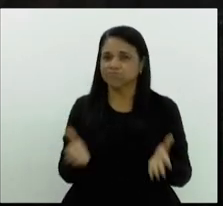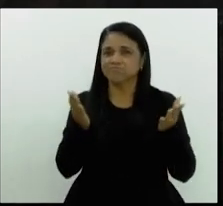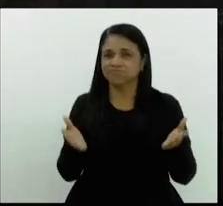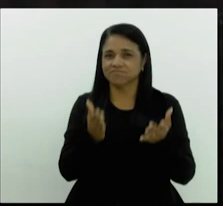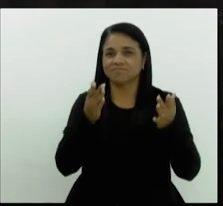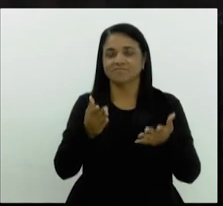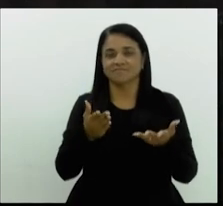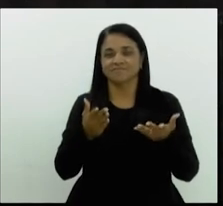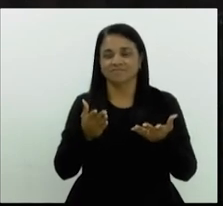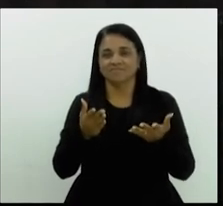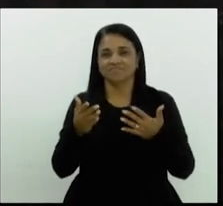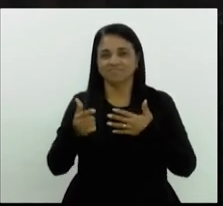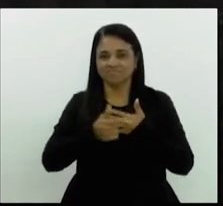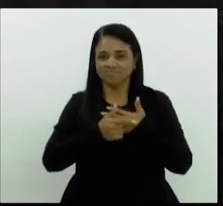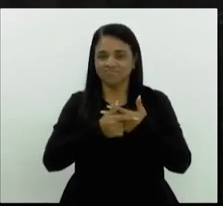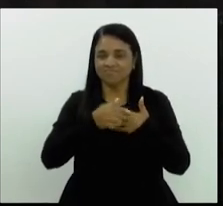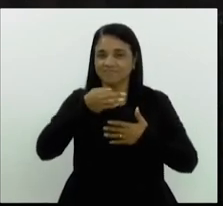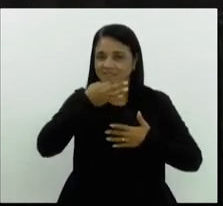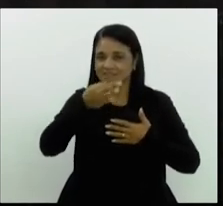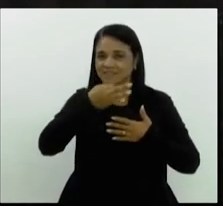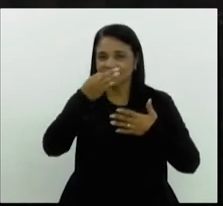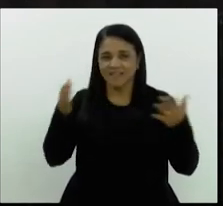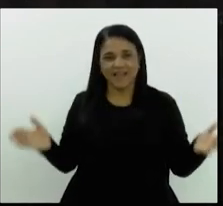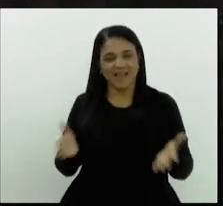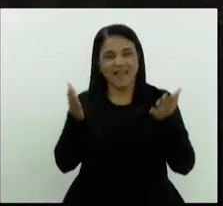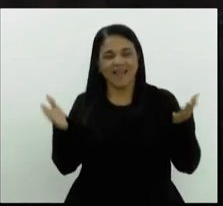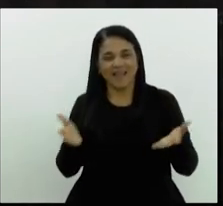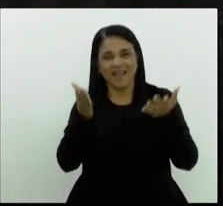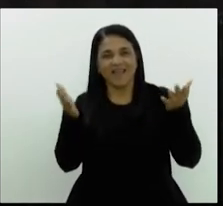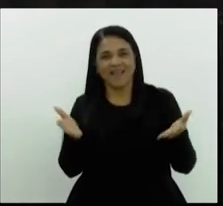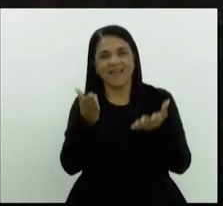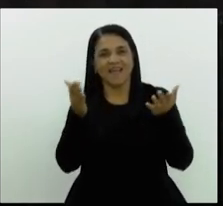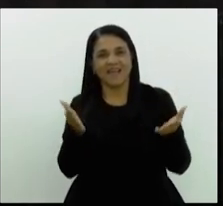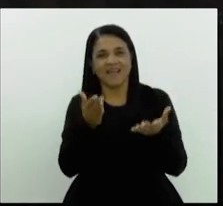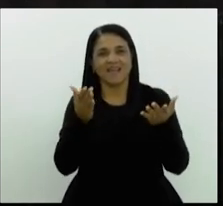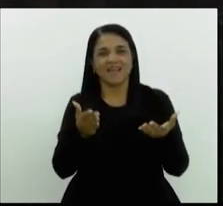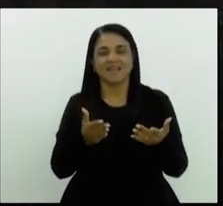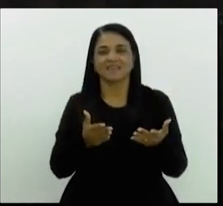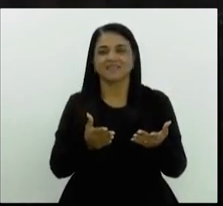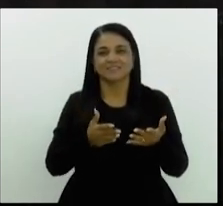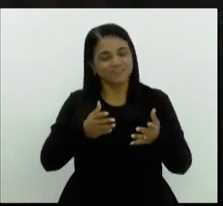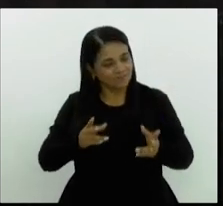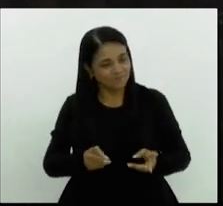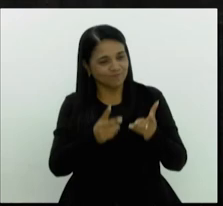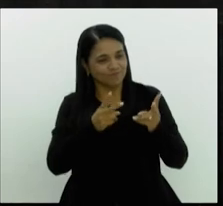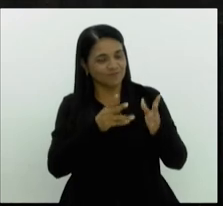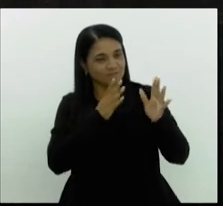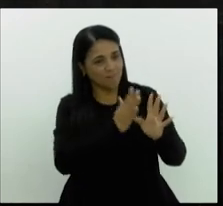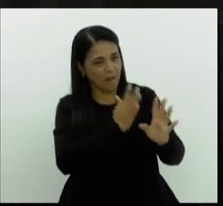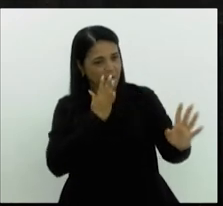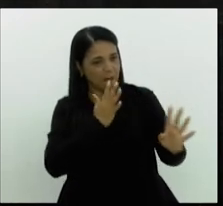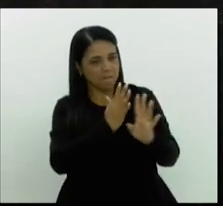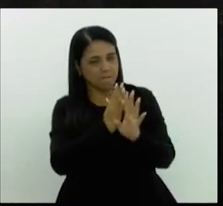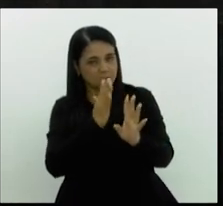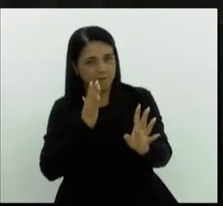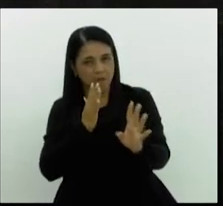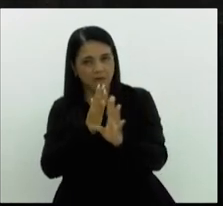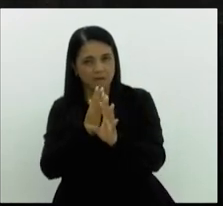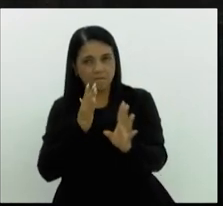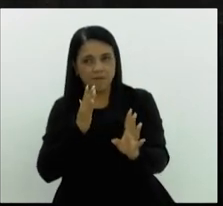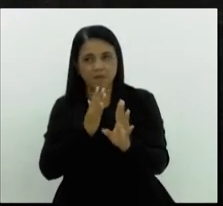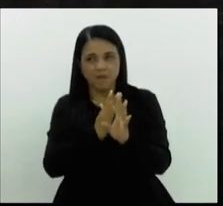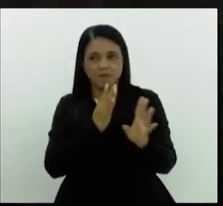esse papel, para que as pessoas vão, vão animadas, continuem nas suas fileiras, não deixem os